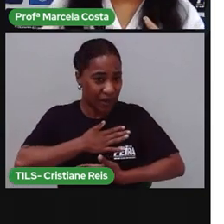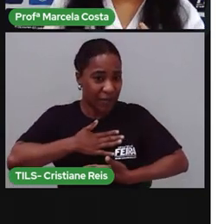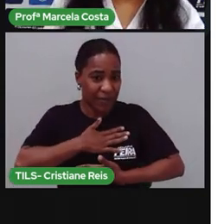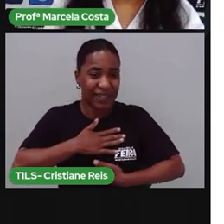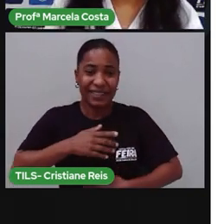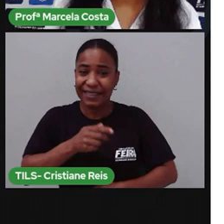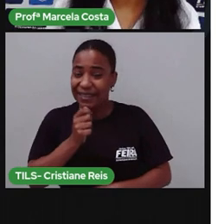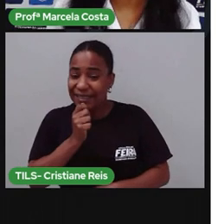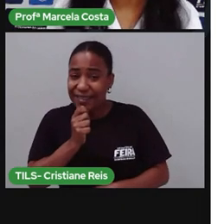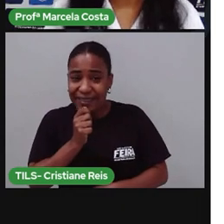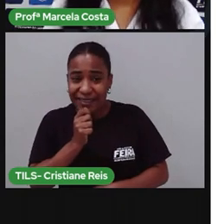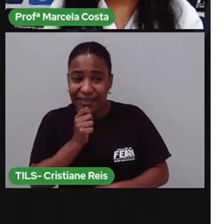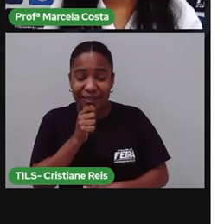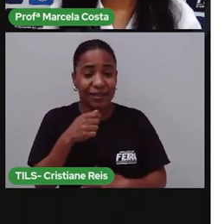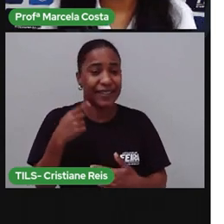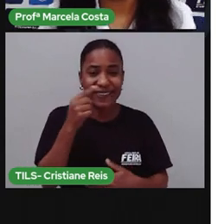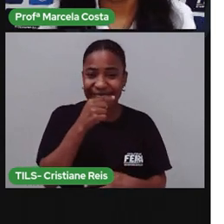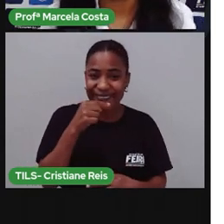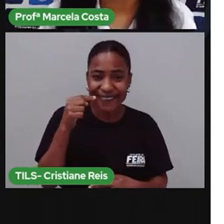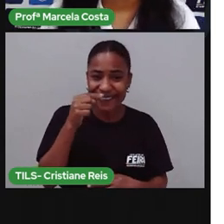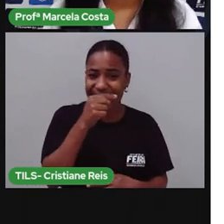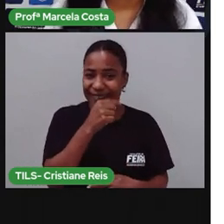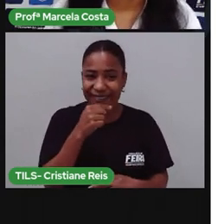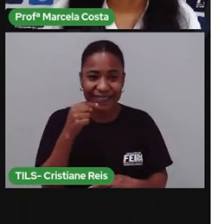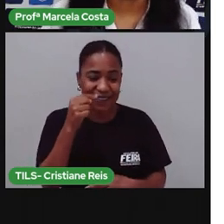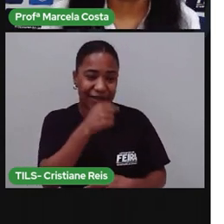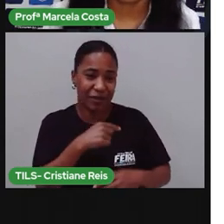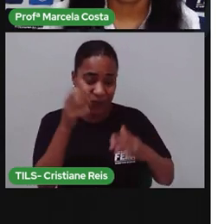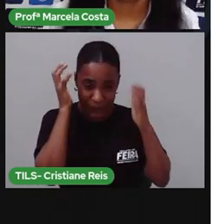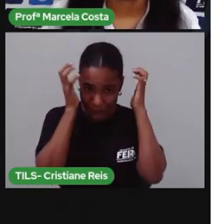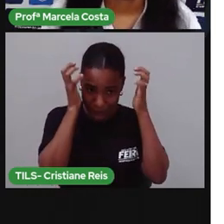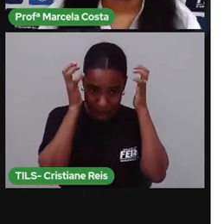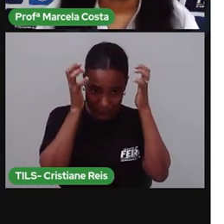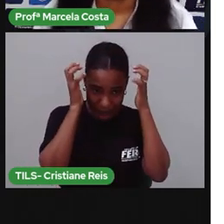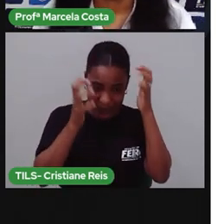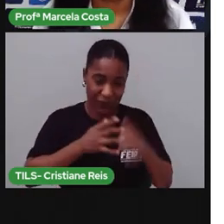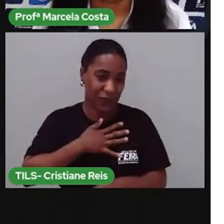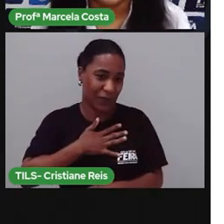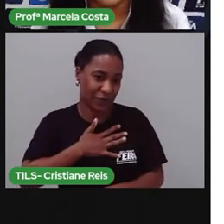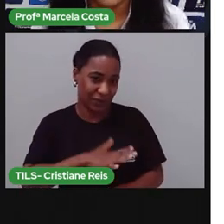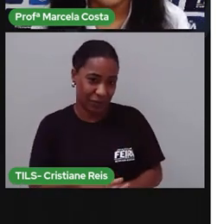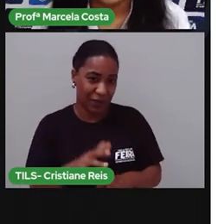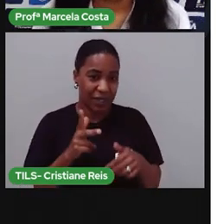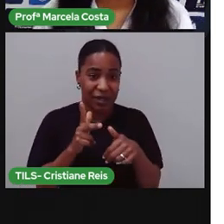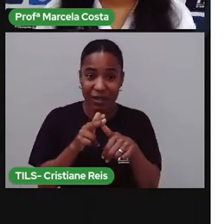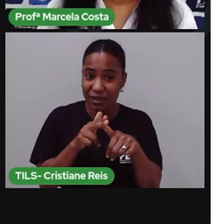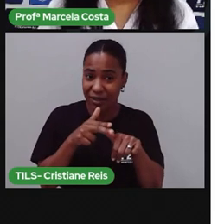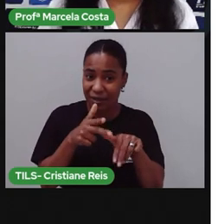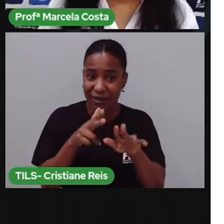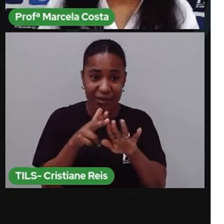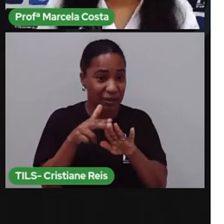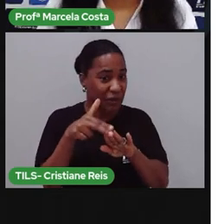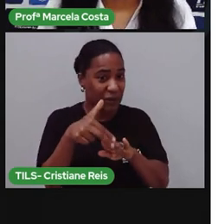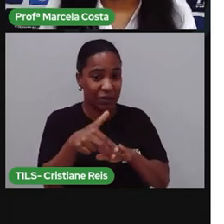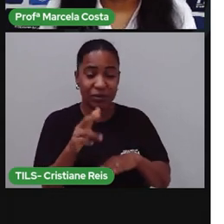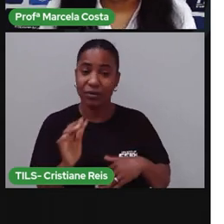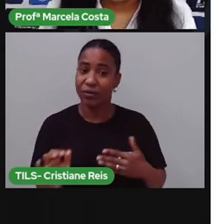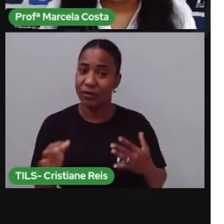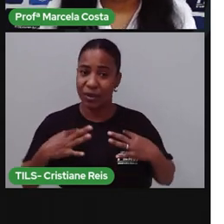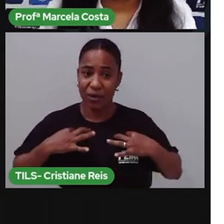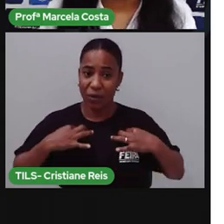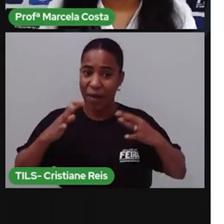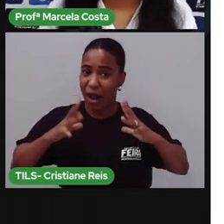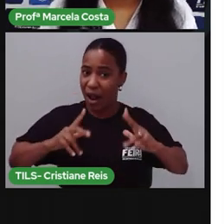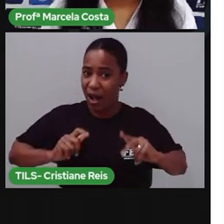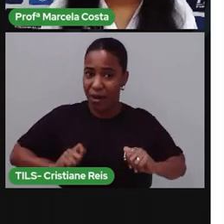Que não gostava de tomar banho, lavar os dentes, lavar o cabelo, cortar as unhas, usar roupas